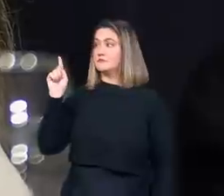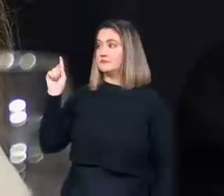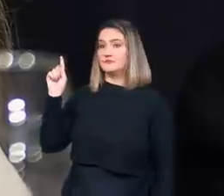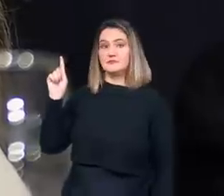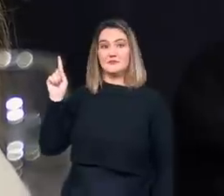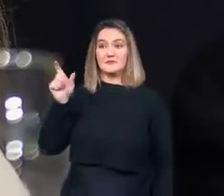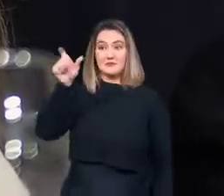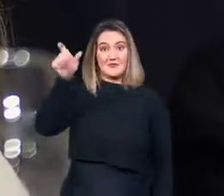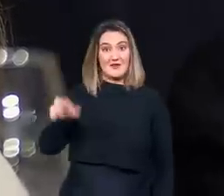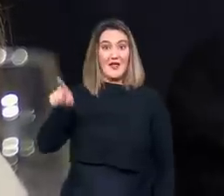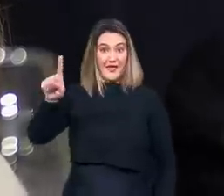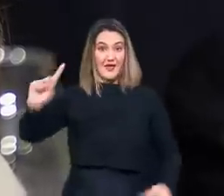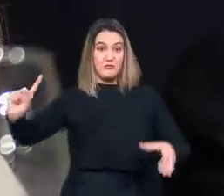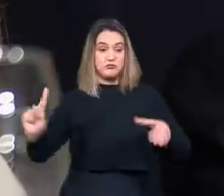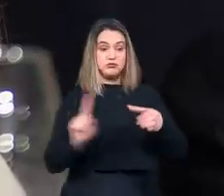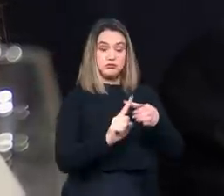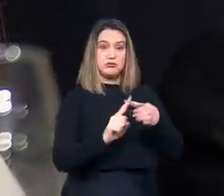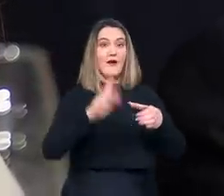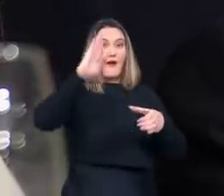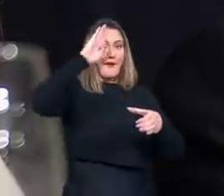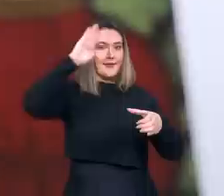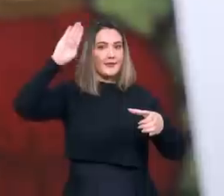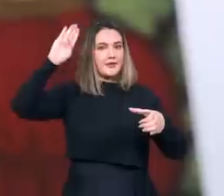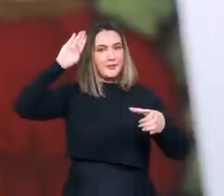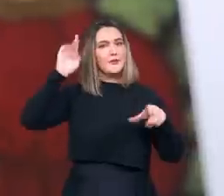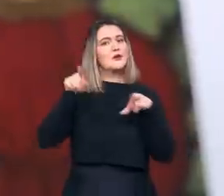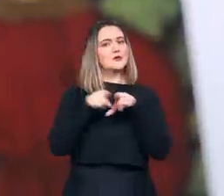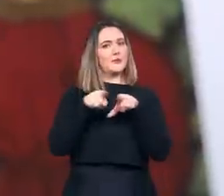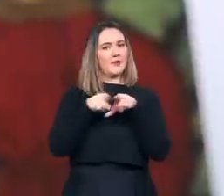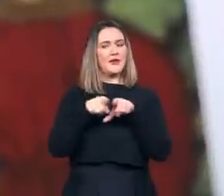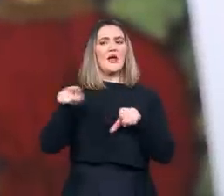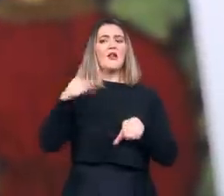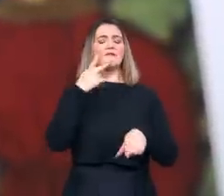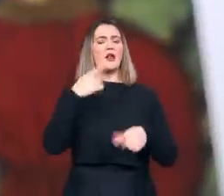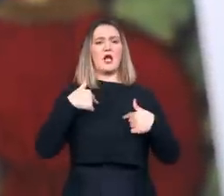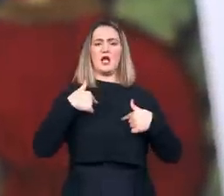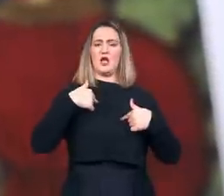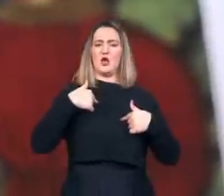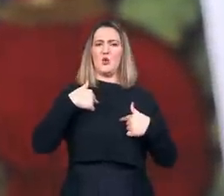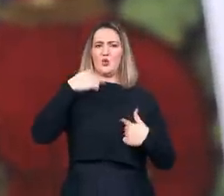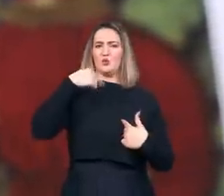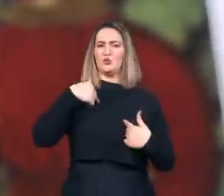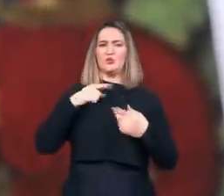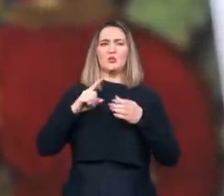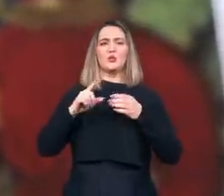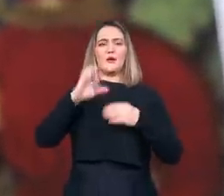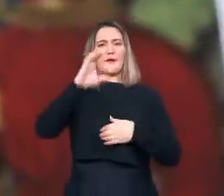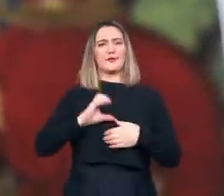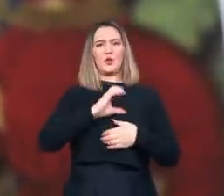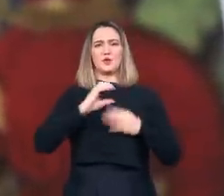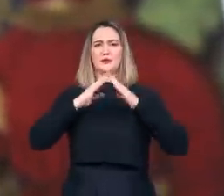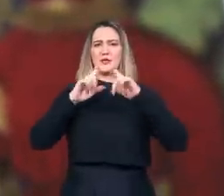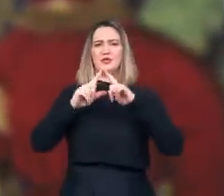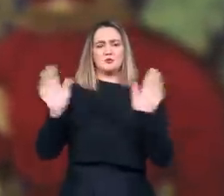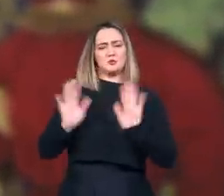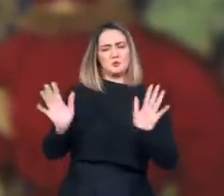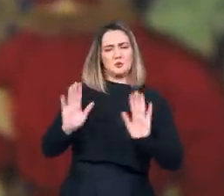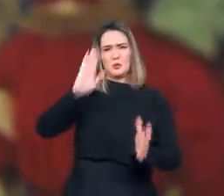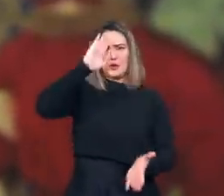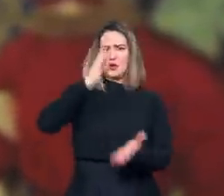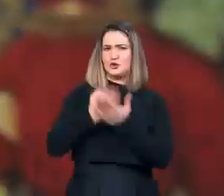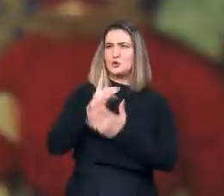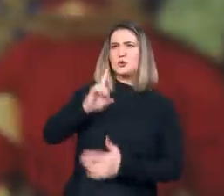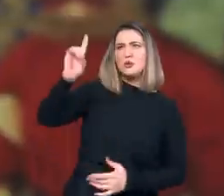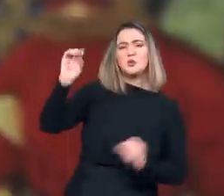pluralidade orientada, digamos assim. Declarada como alguém de fora da Igreja Católica e até agnóstica,